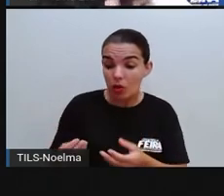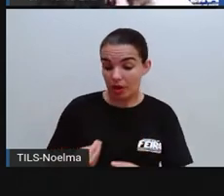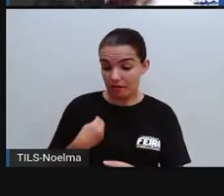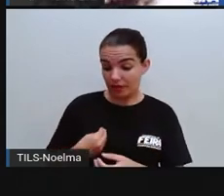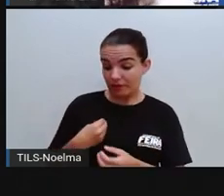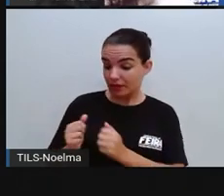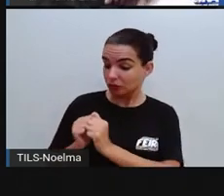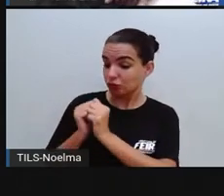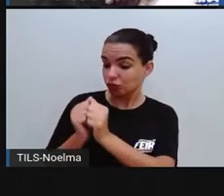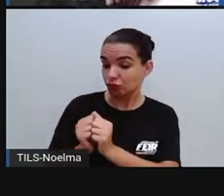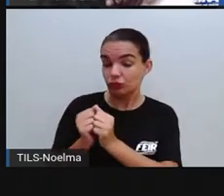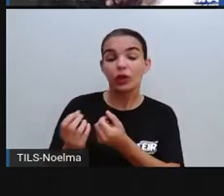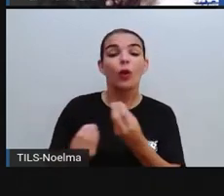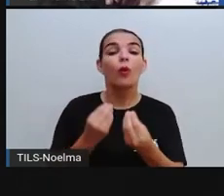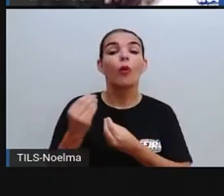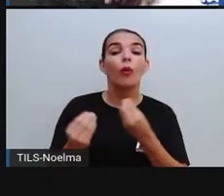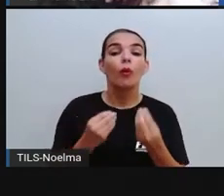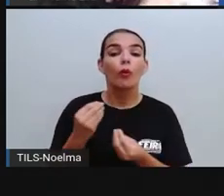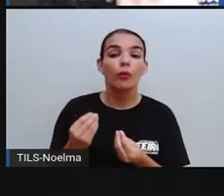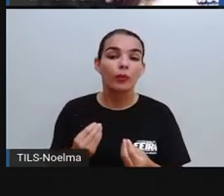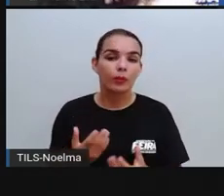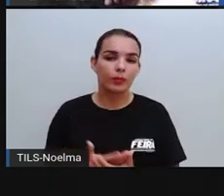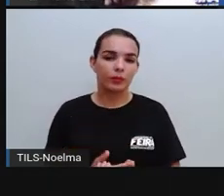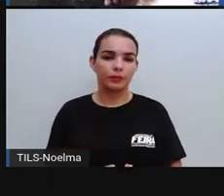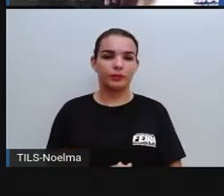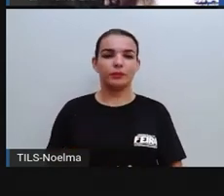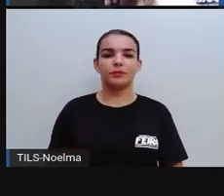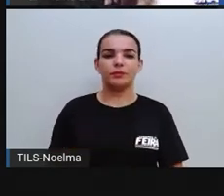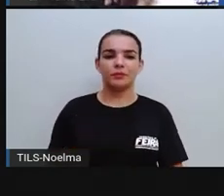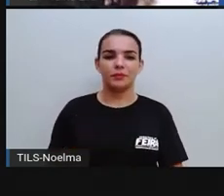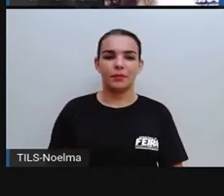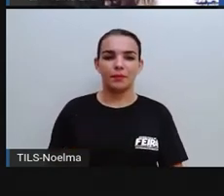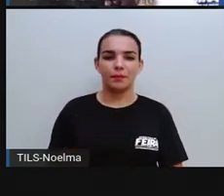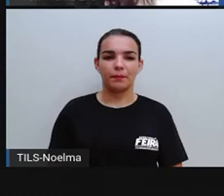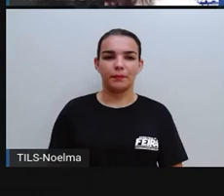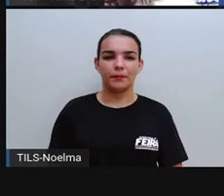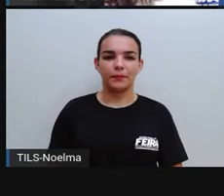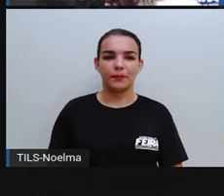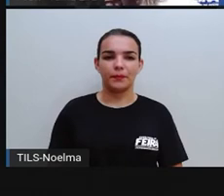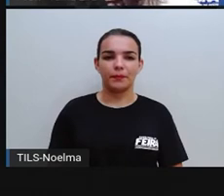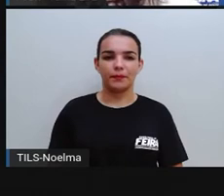é esse espaço de vivência agora, certo?